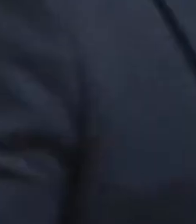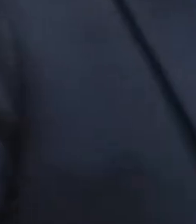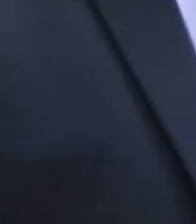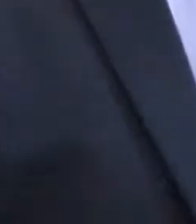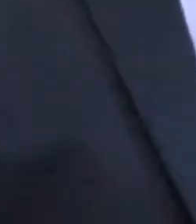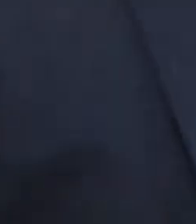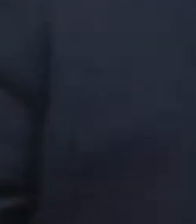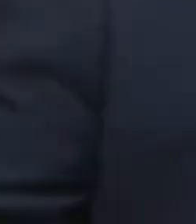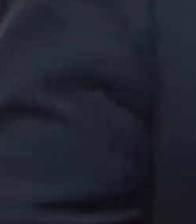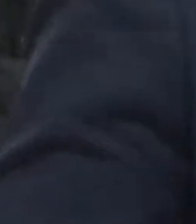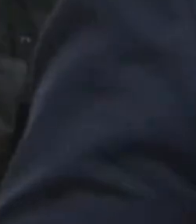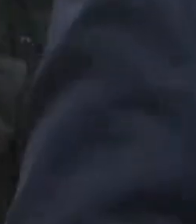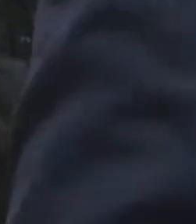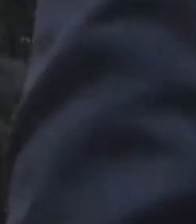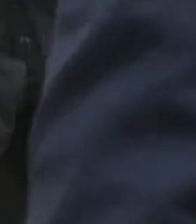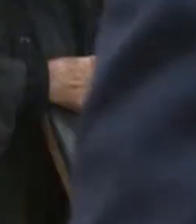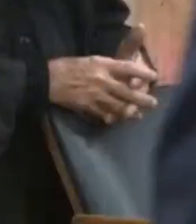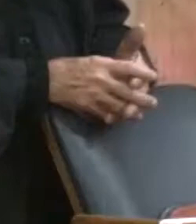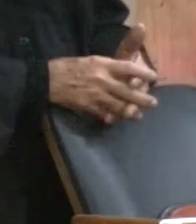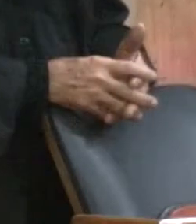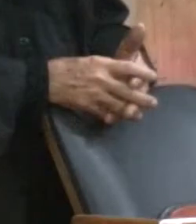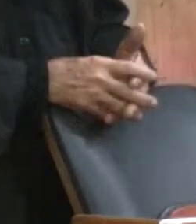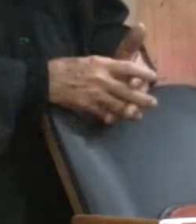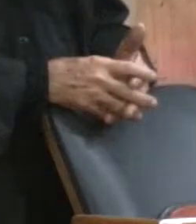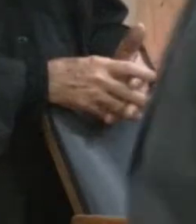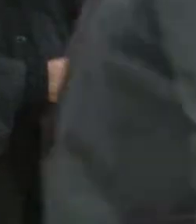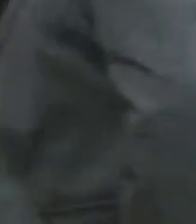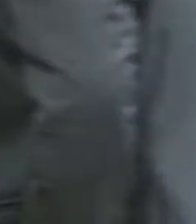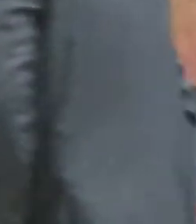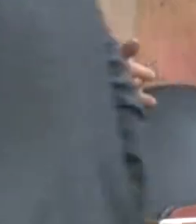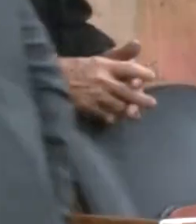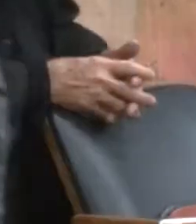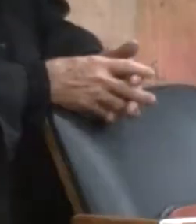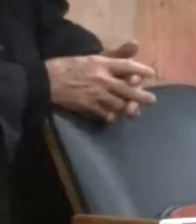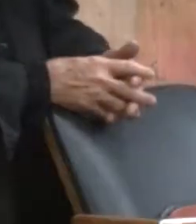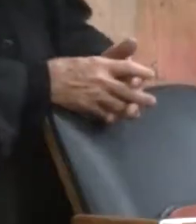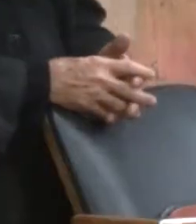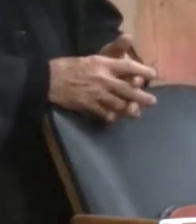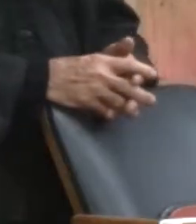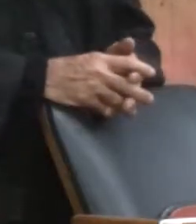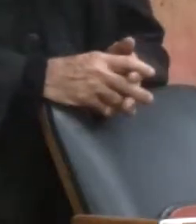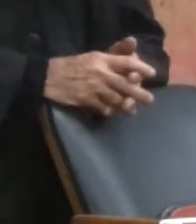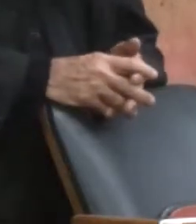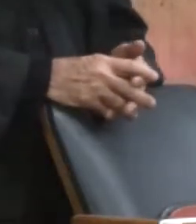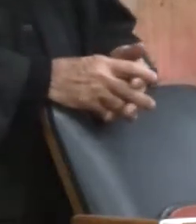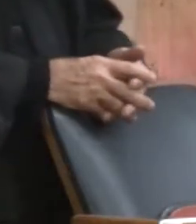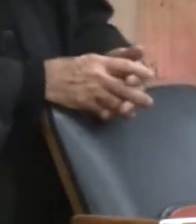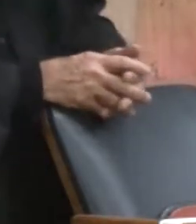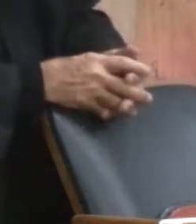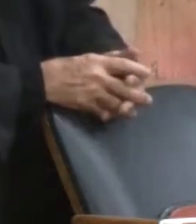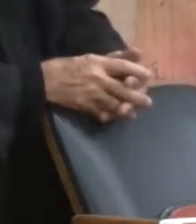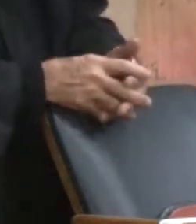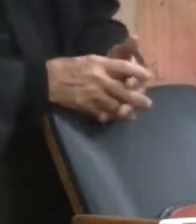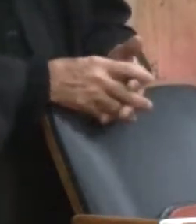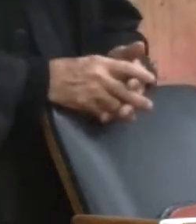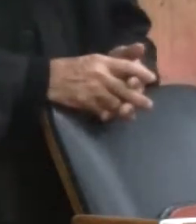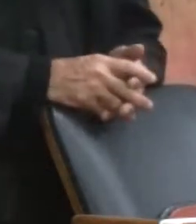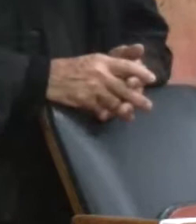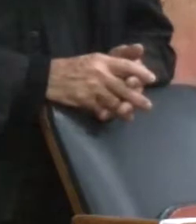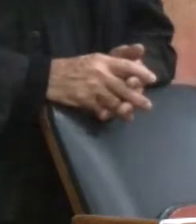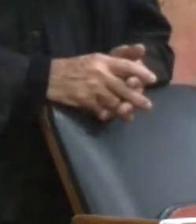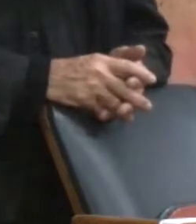considerada por todos os munícipes dessa cidade como o Robalto de Caxias, é um negócio muito complicado.